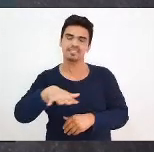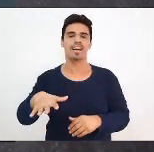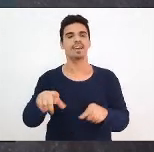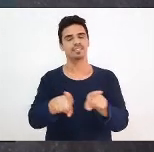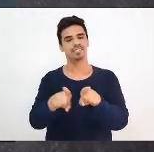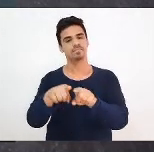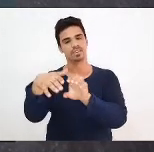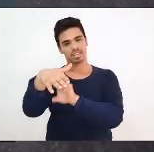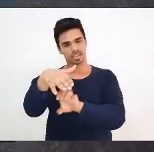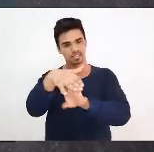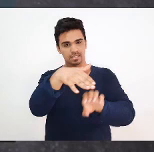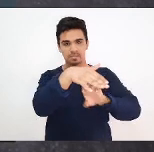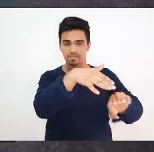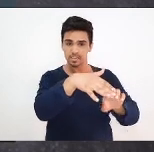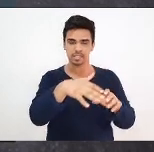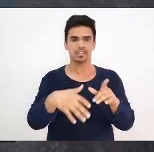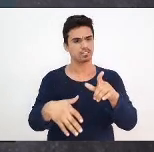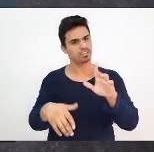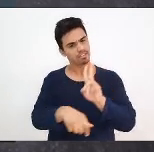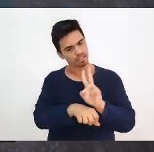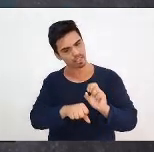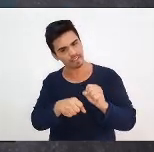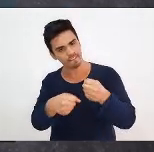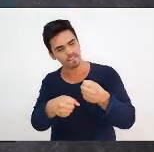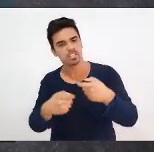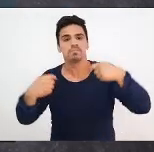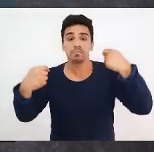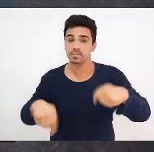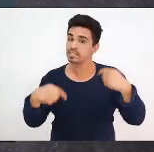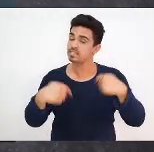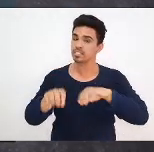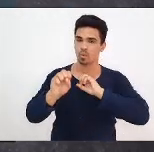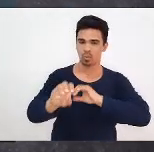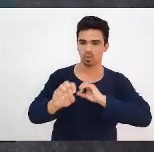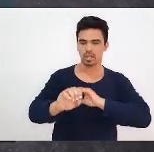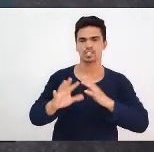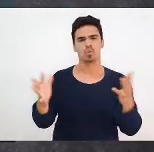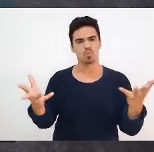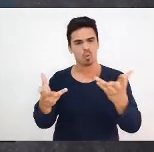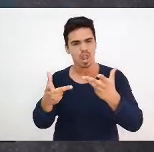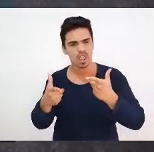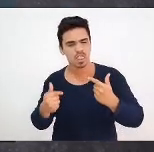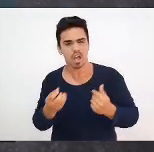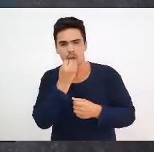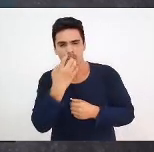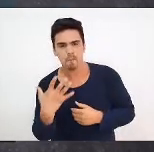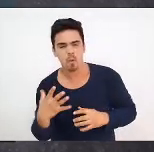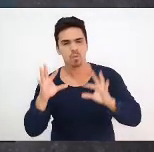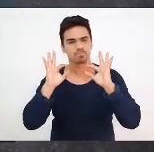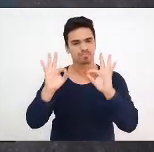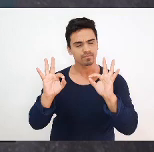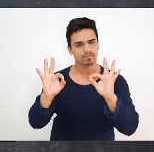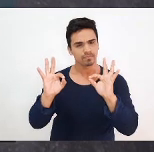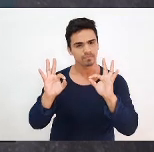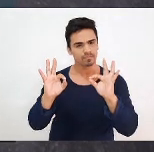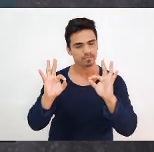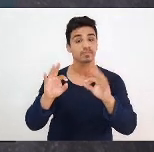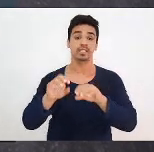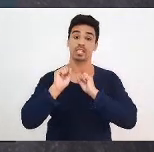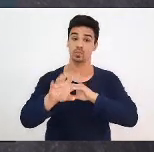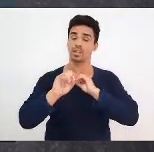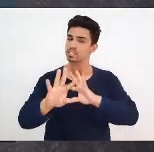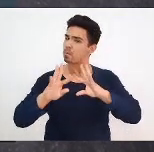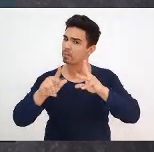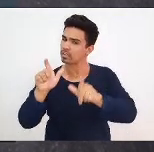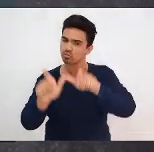uma educação de qualidade, nós defendemos uma educação para todas e todos, e defendemos este ensino superior,